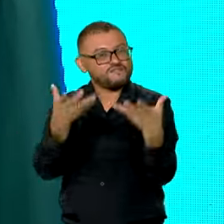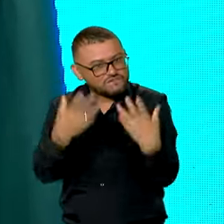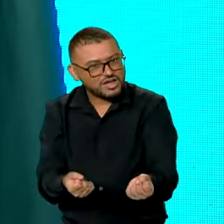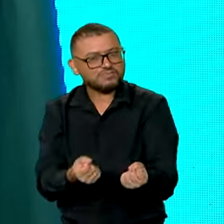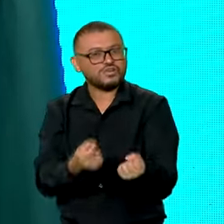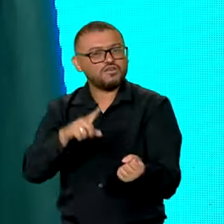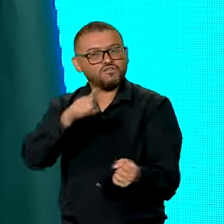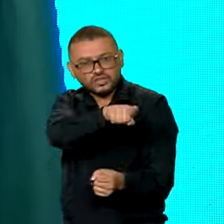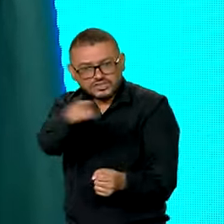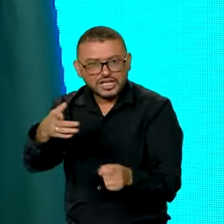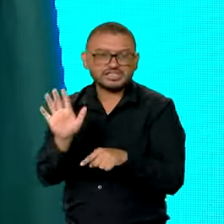Então, está na mão de vocês a bola.